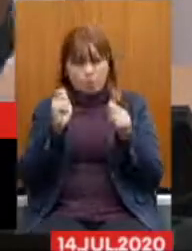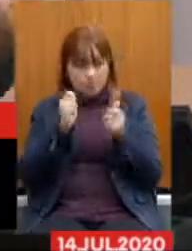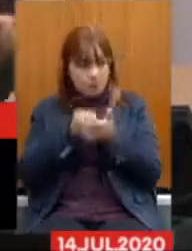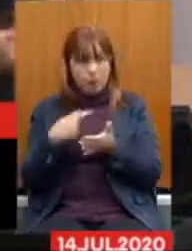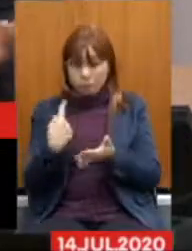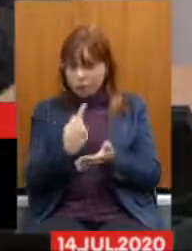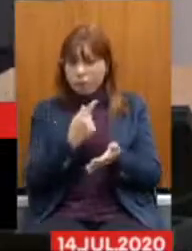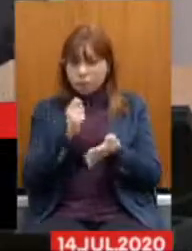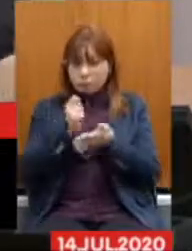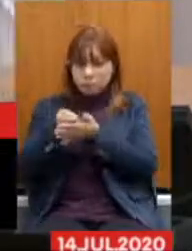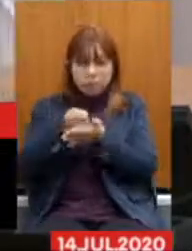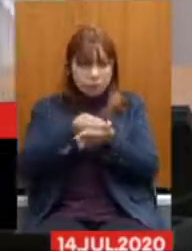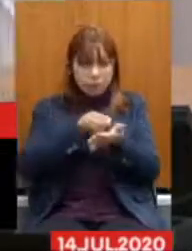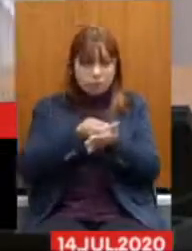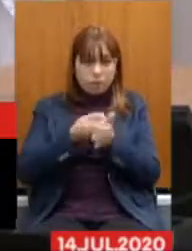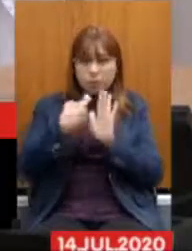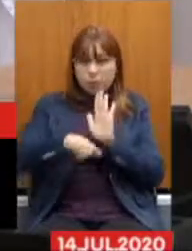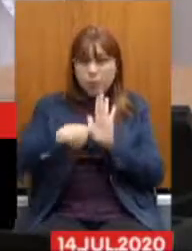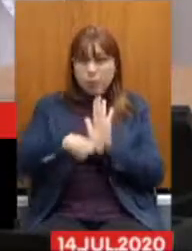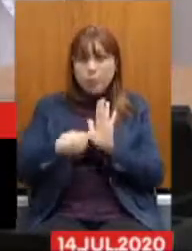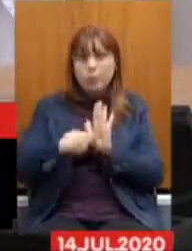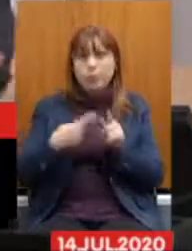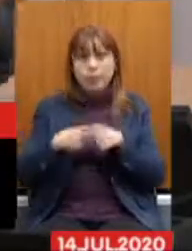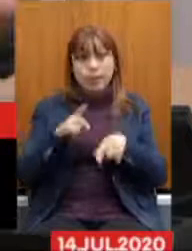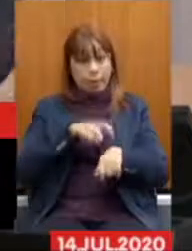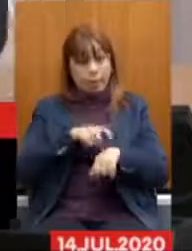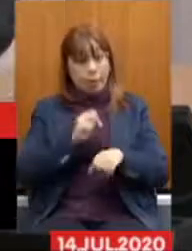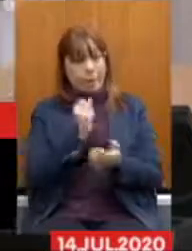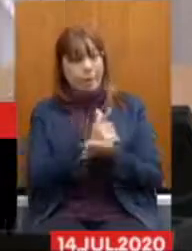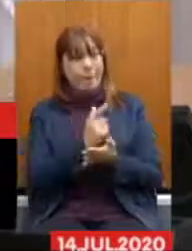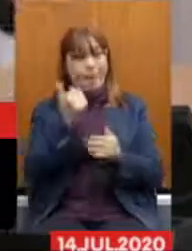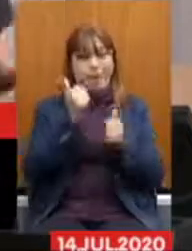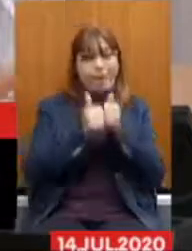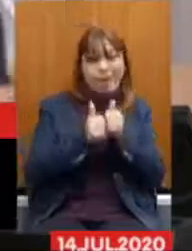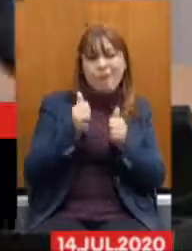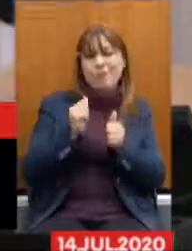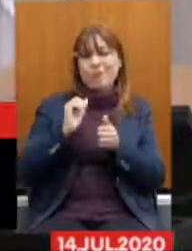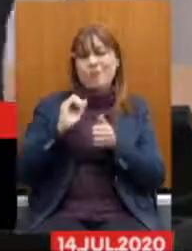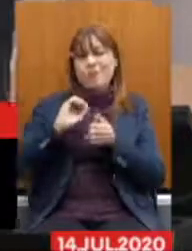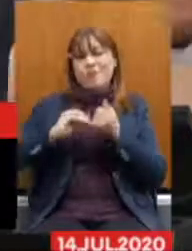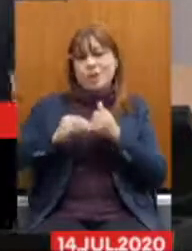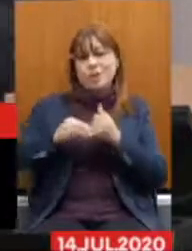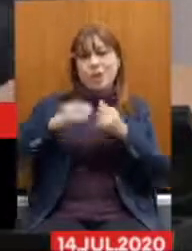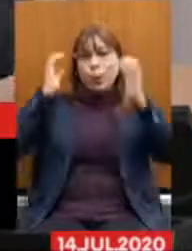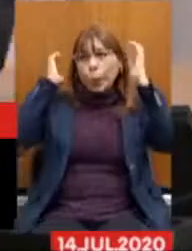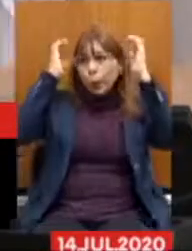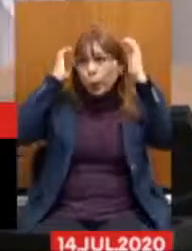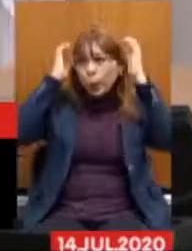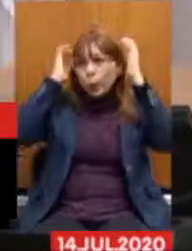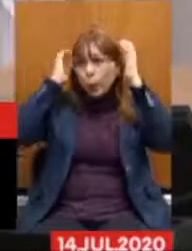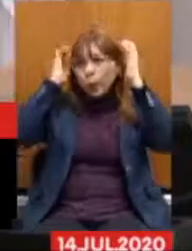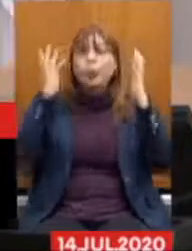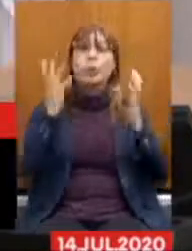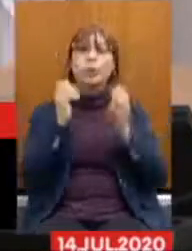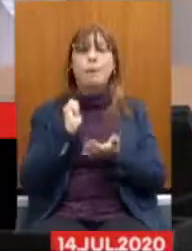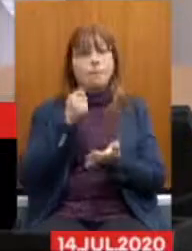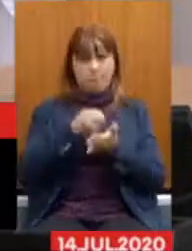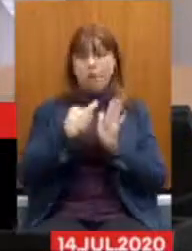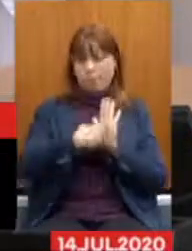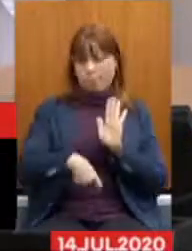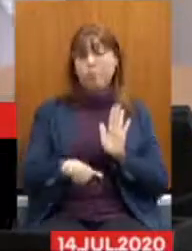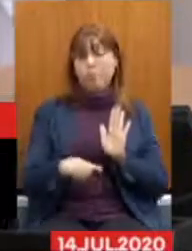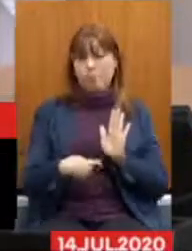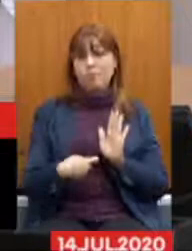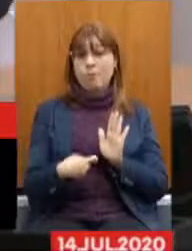nós pagamos o imposto, porque nós na hora que compramos o arroz, o feijão, o shampoo para lavar o seu cabelo, você está pagando imposto,